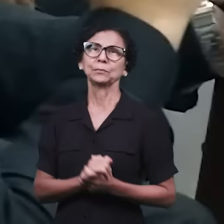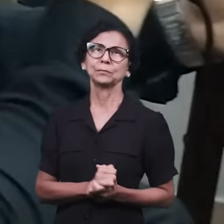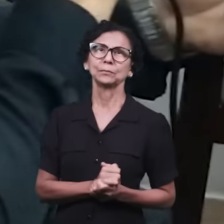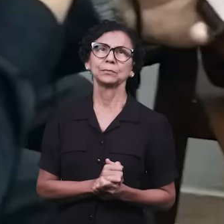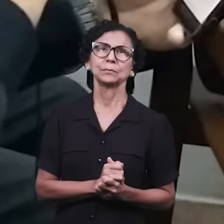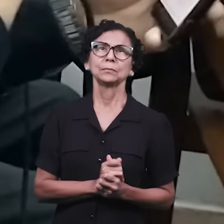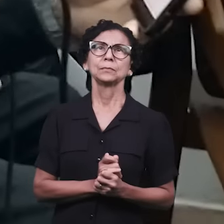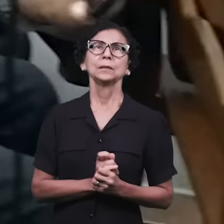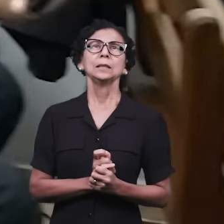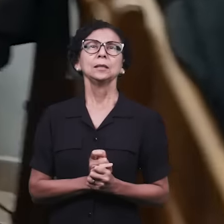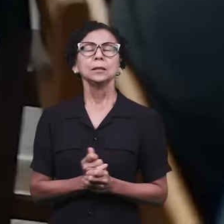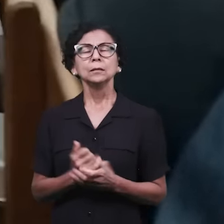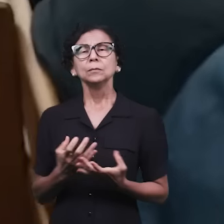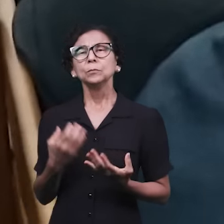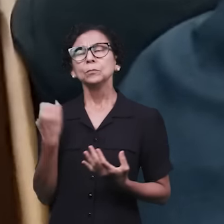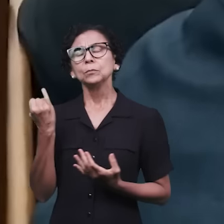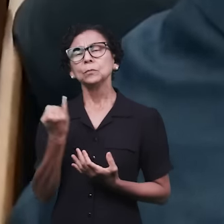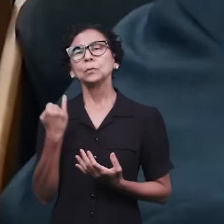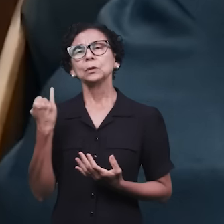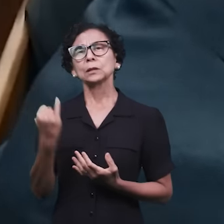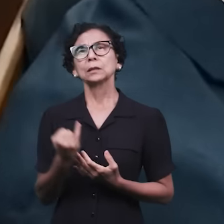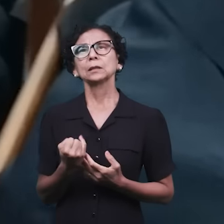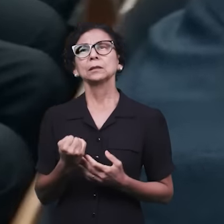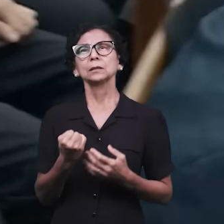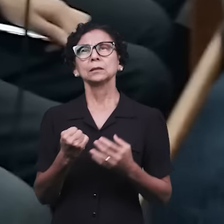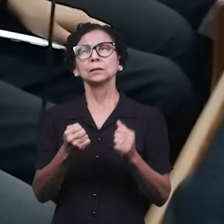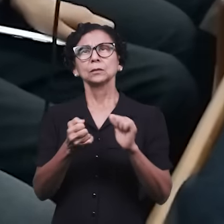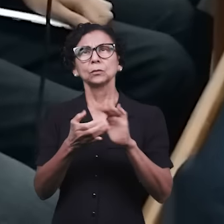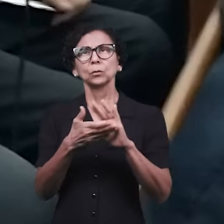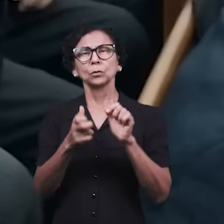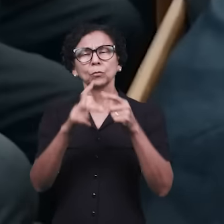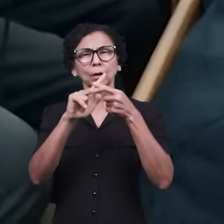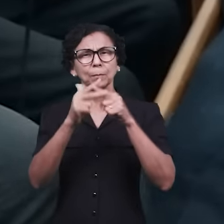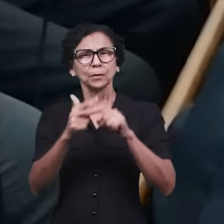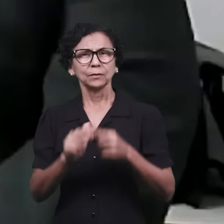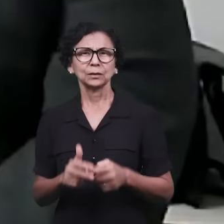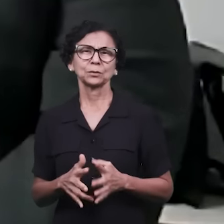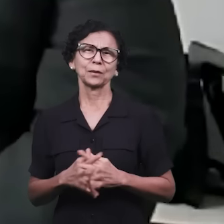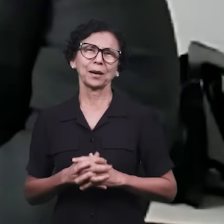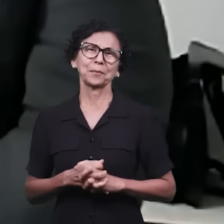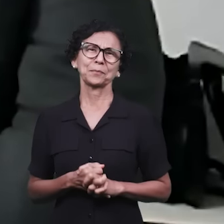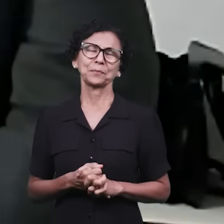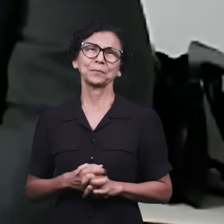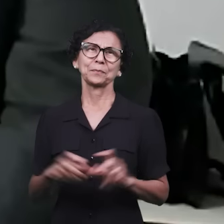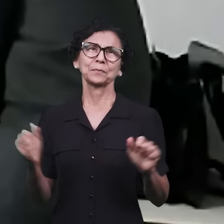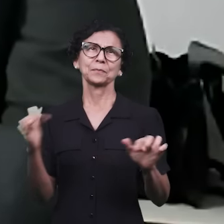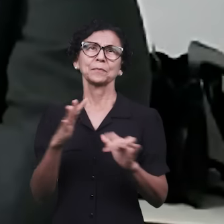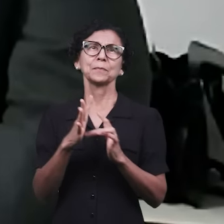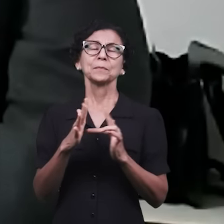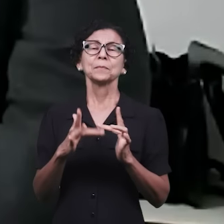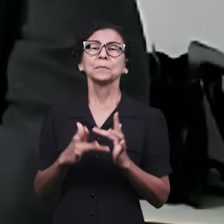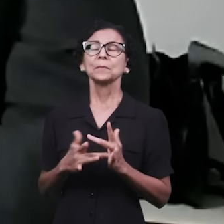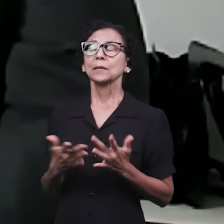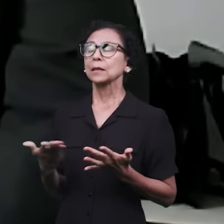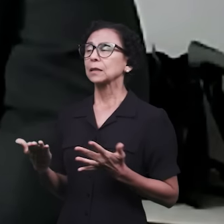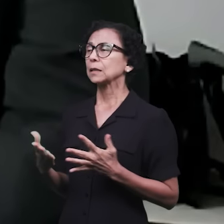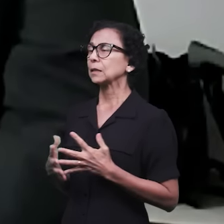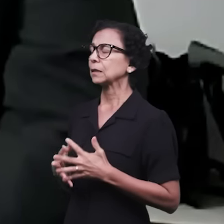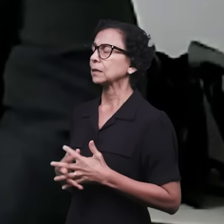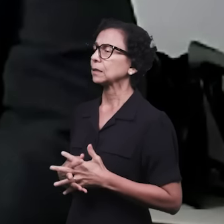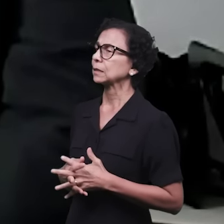isso, porque é um aperfeiçoamento dos irmãos no louvor e na obra do Senhor. Amém, glória a Jesus. E